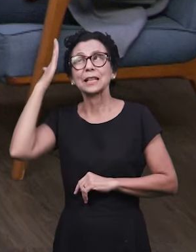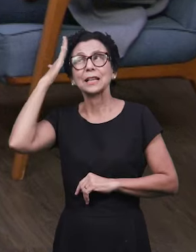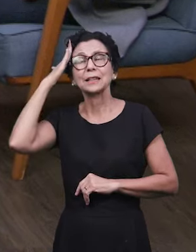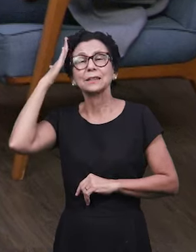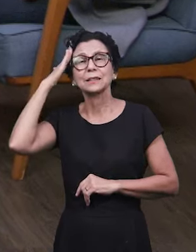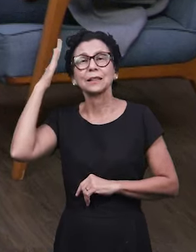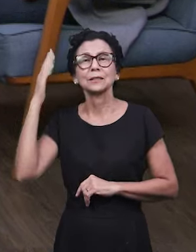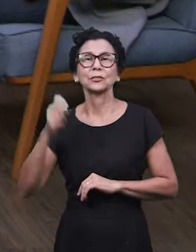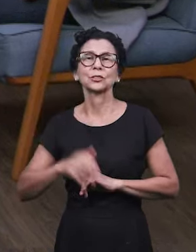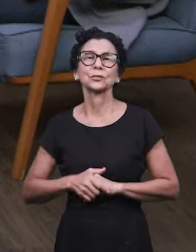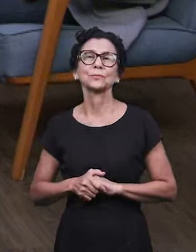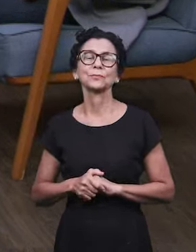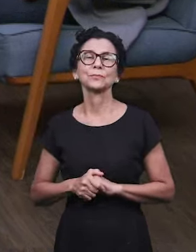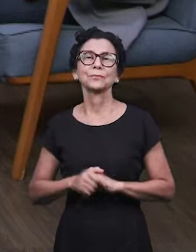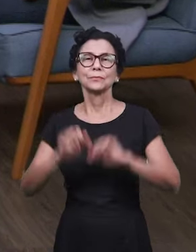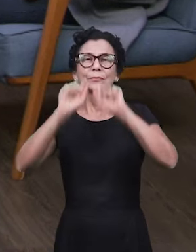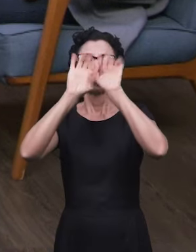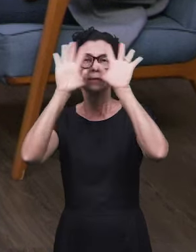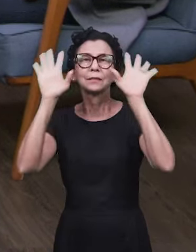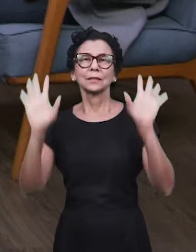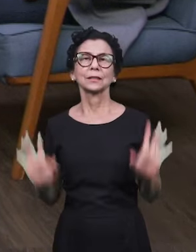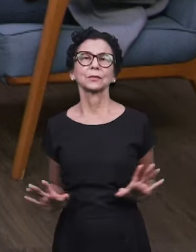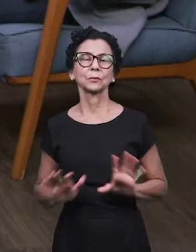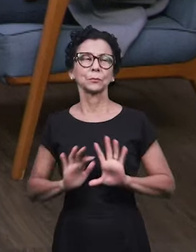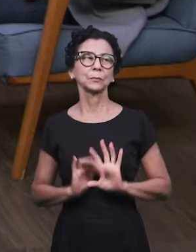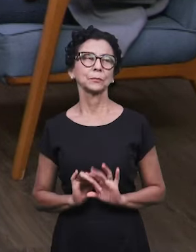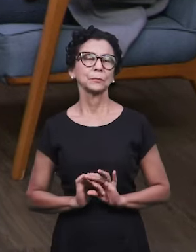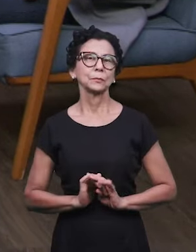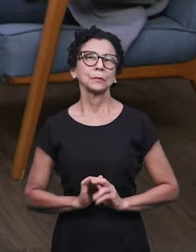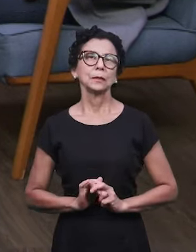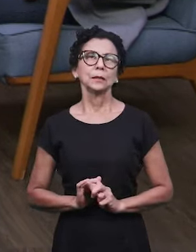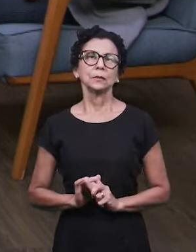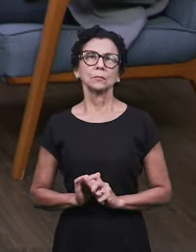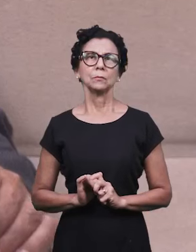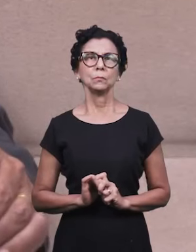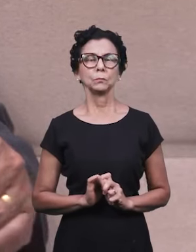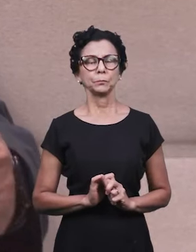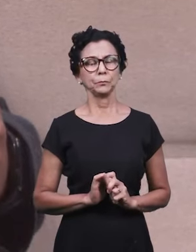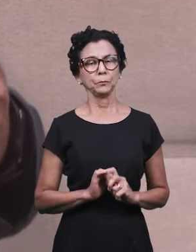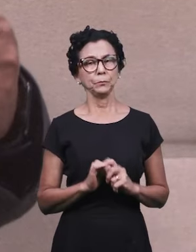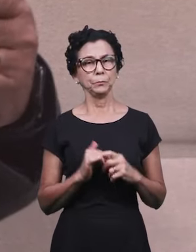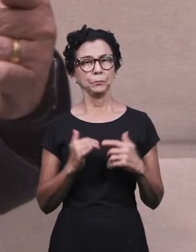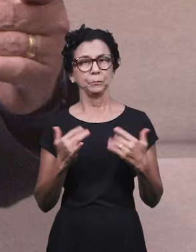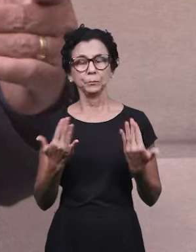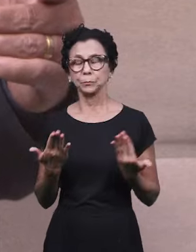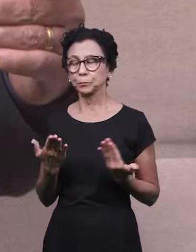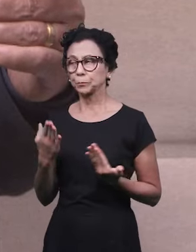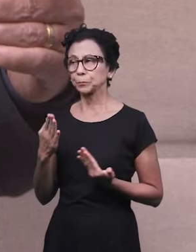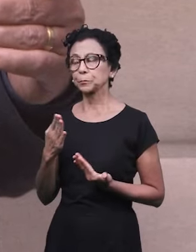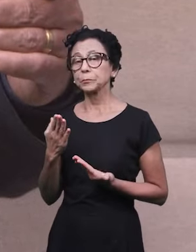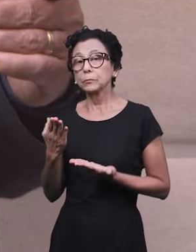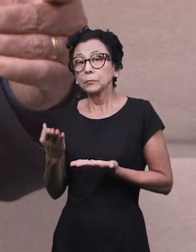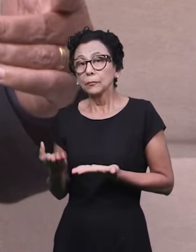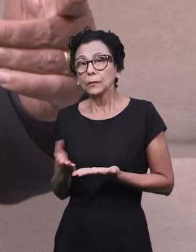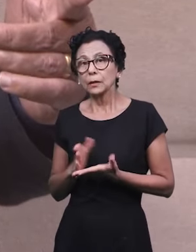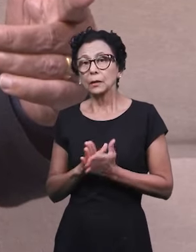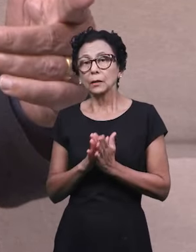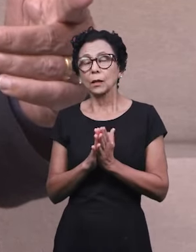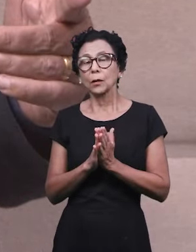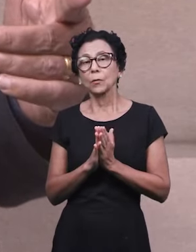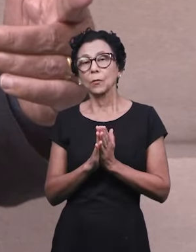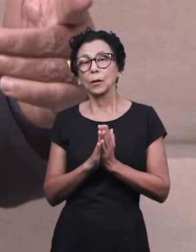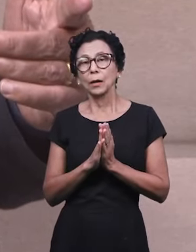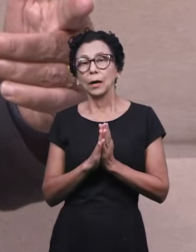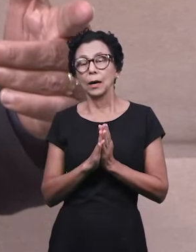eternidade. Vocês podem comentar. É porque só aquele que inspirou Josias a palavra,